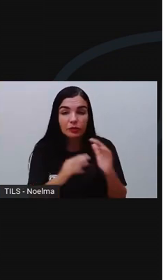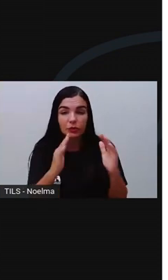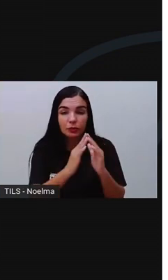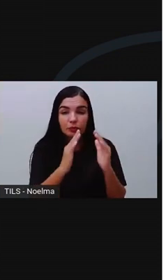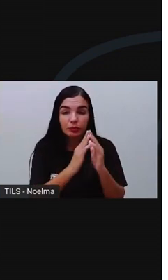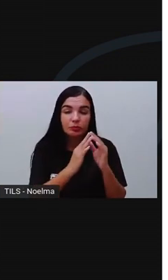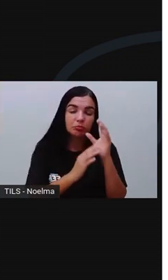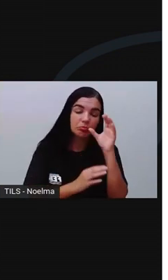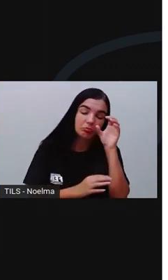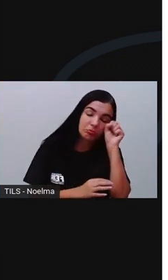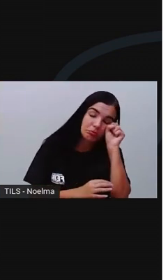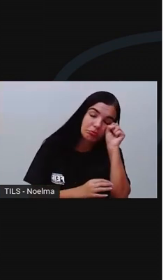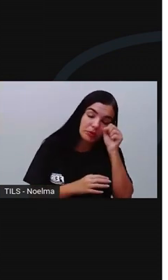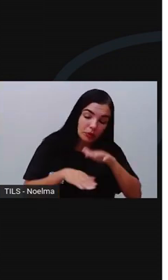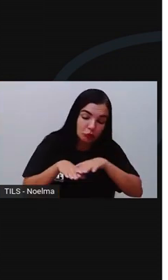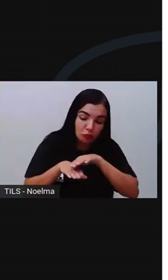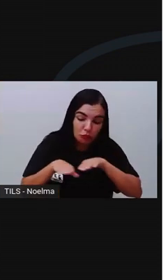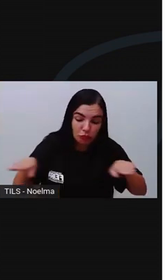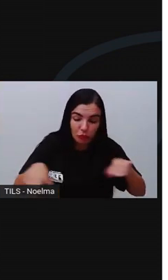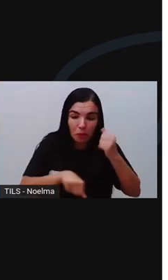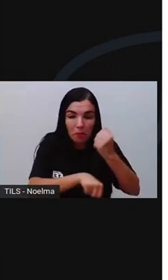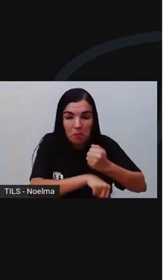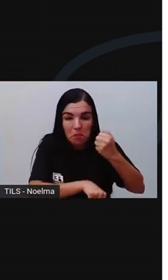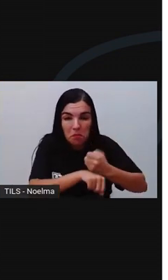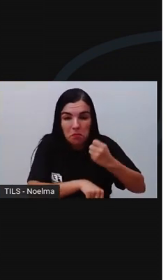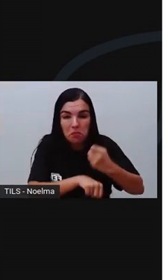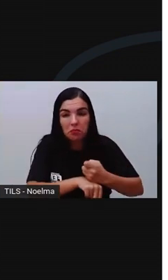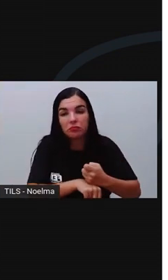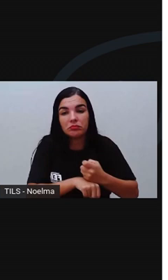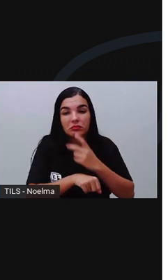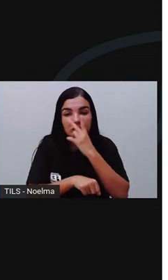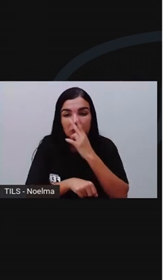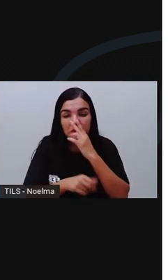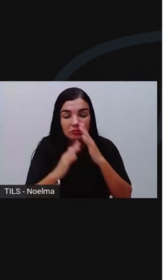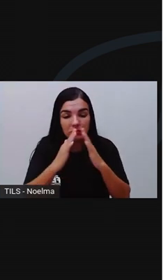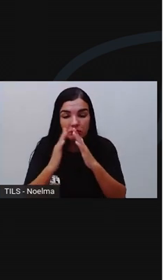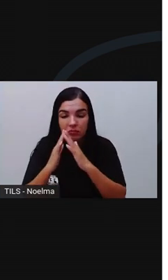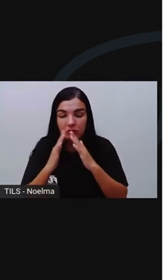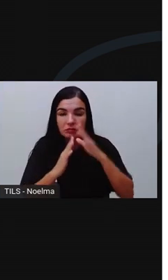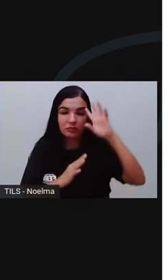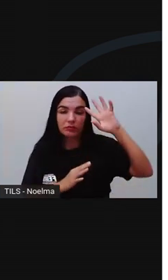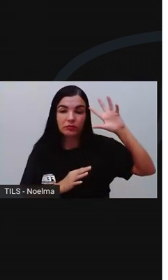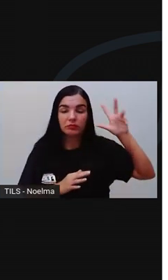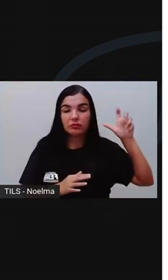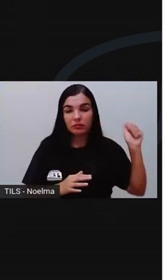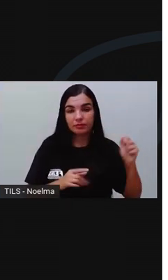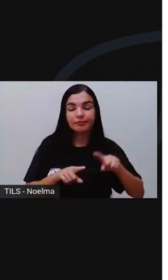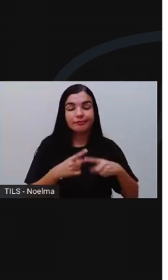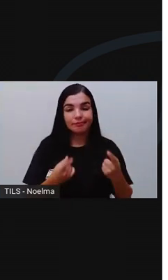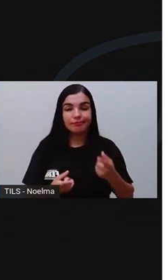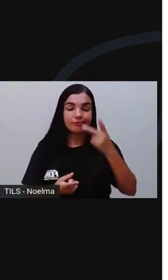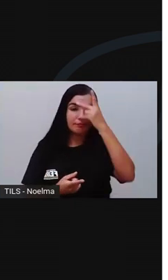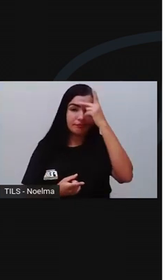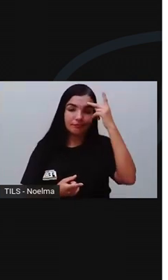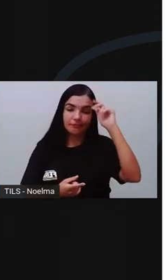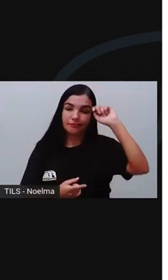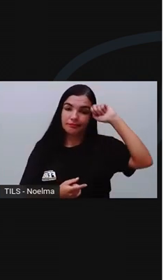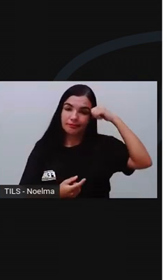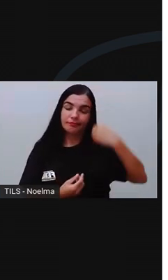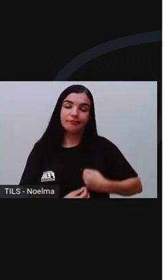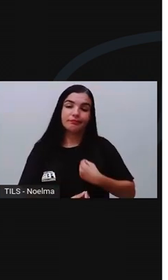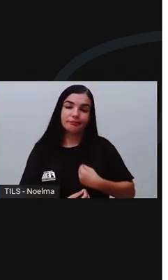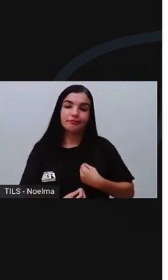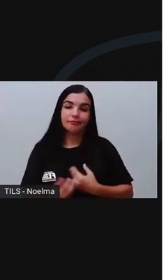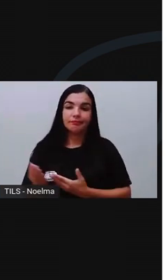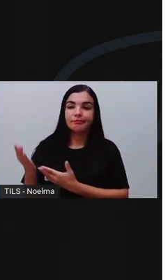construção era uma reprodução das moradias africanas. Era assim que os negros viviam nas suas regiões na